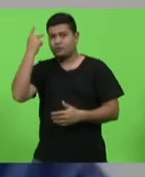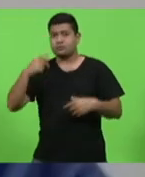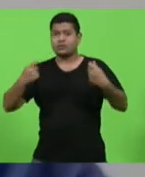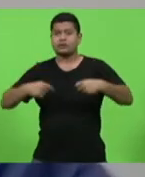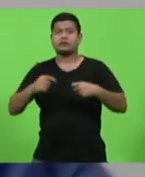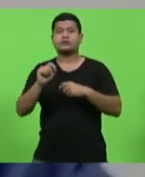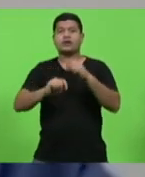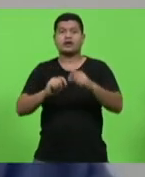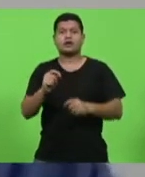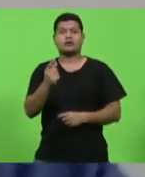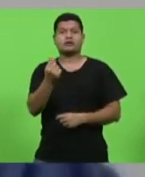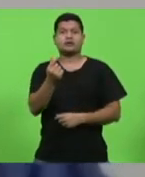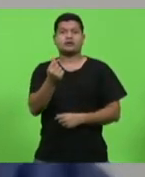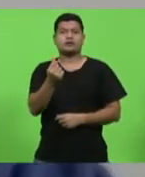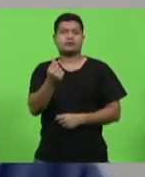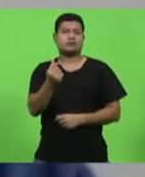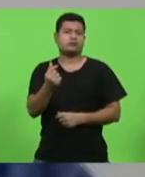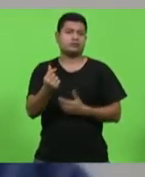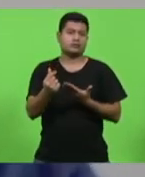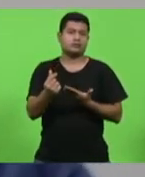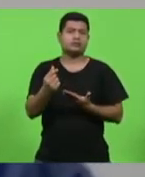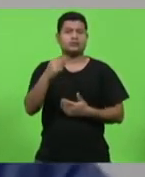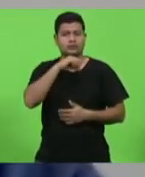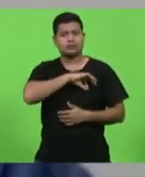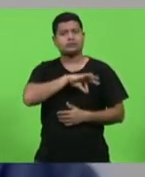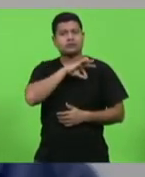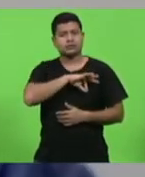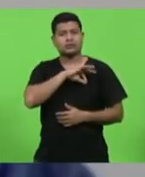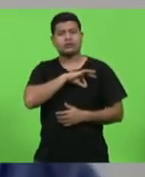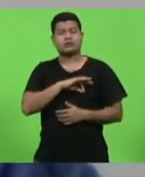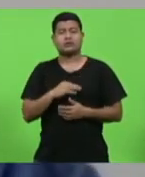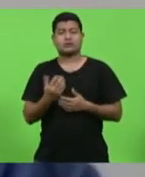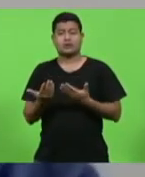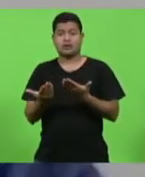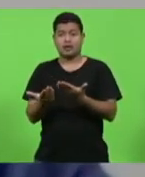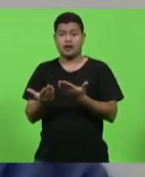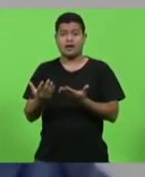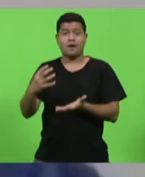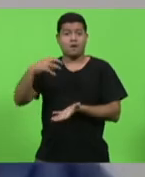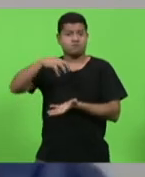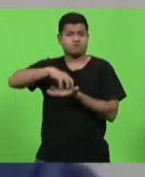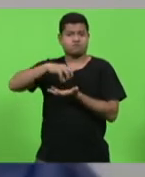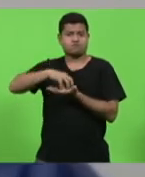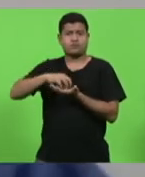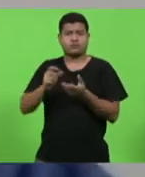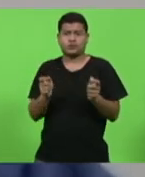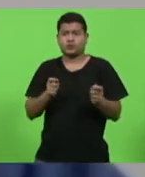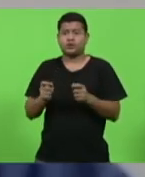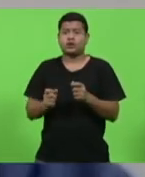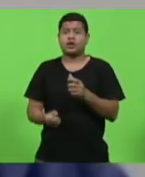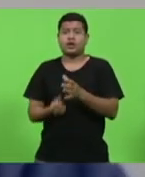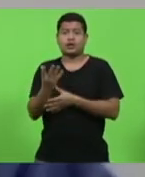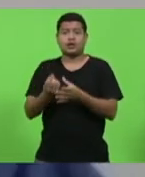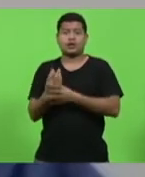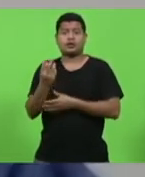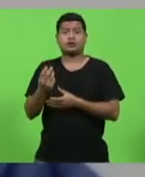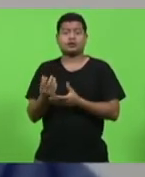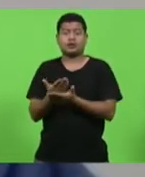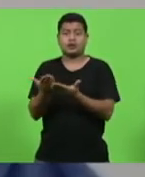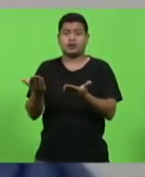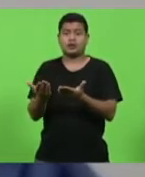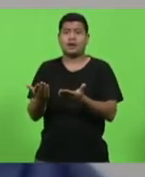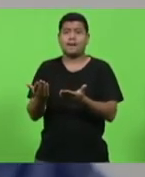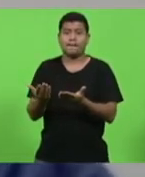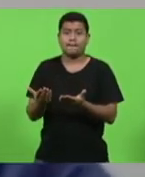e que a concentração de renda e a geração de benefícios